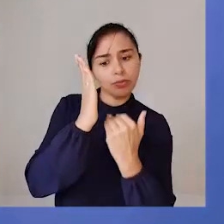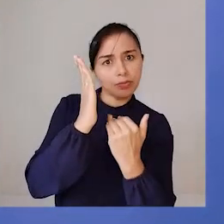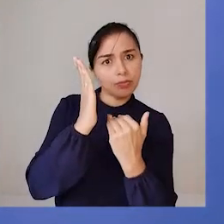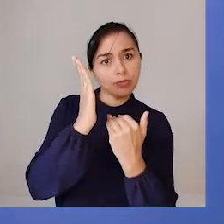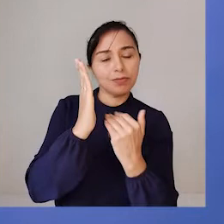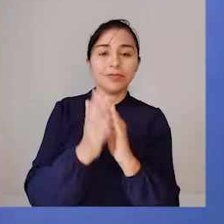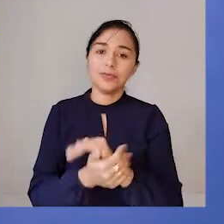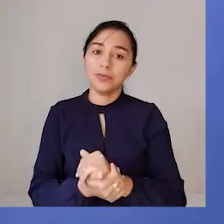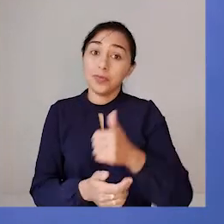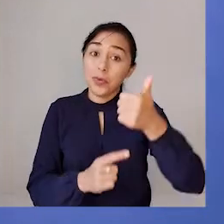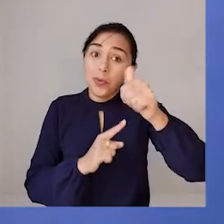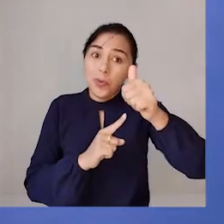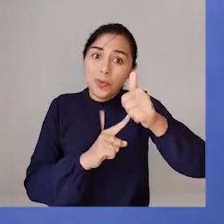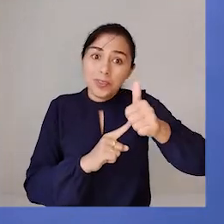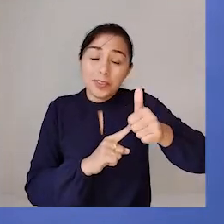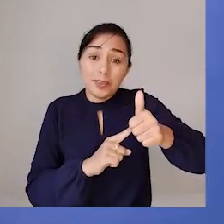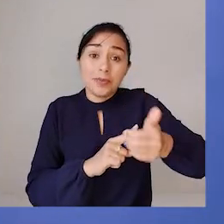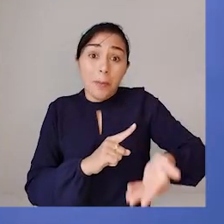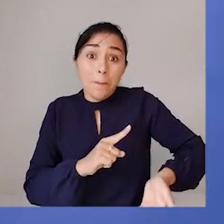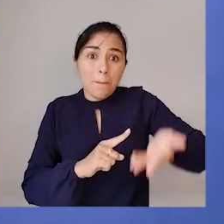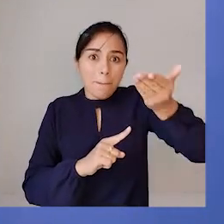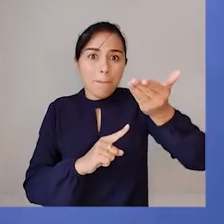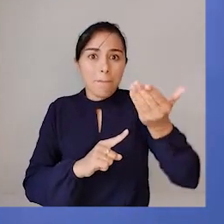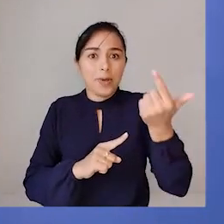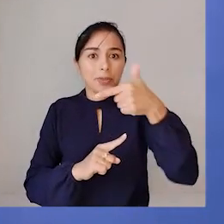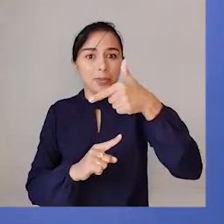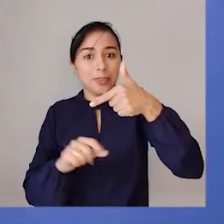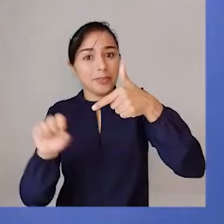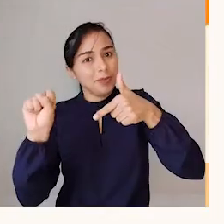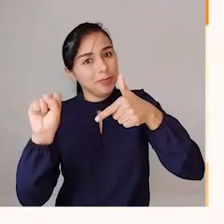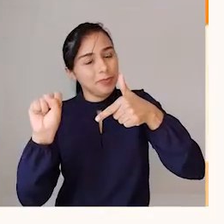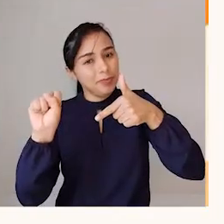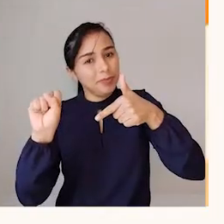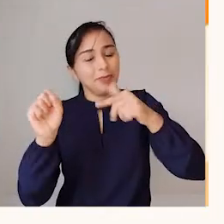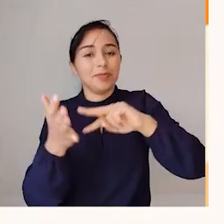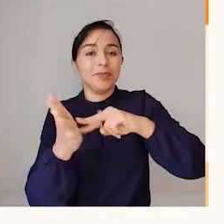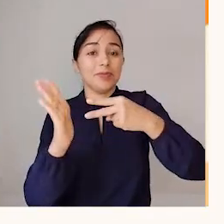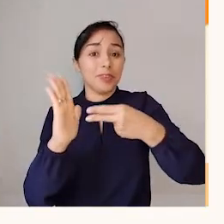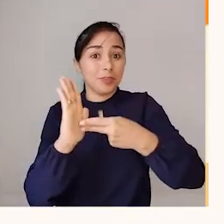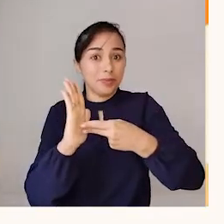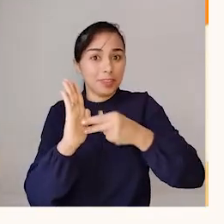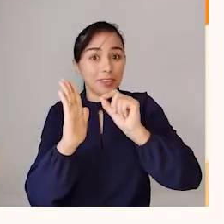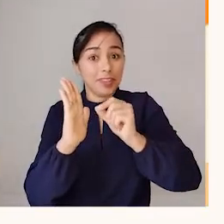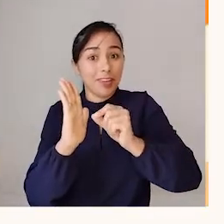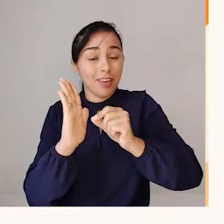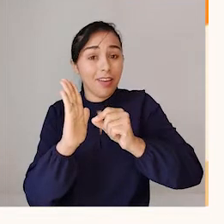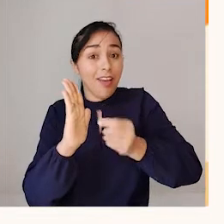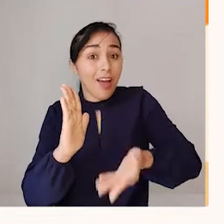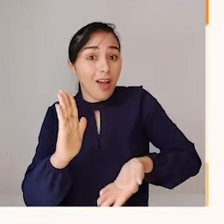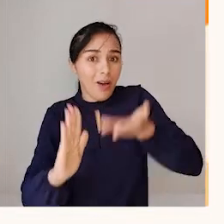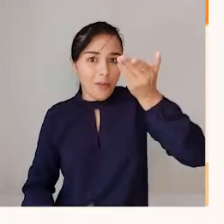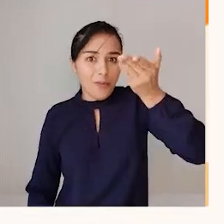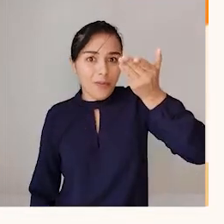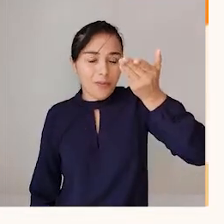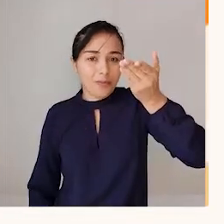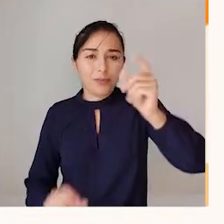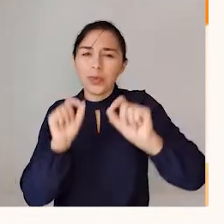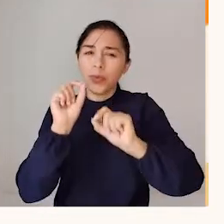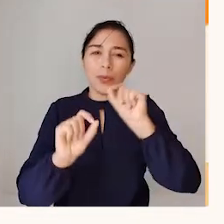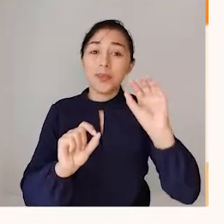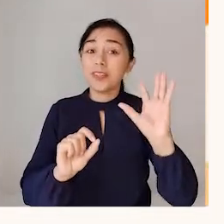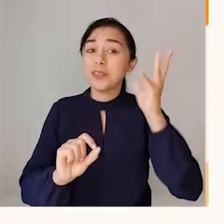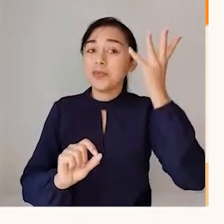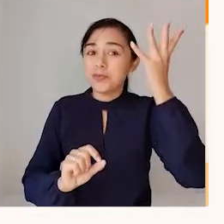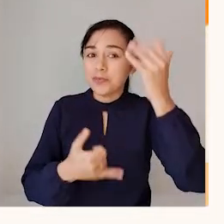Então, onze é maior do que o oito. Nesse caso, a quantidade aumentou. E aí vem o questionamento. O que